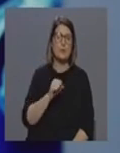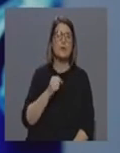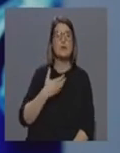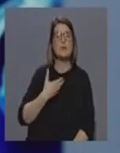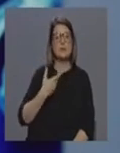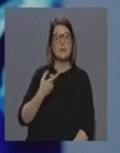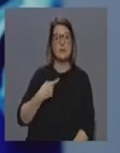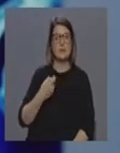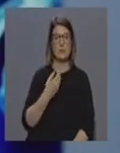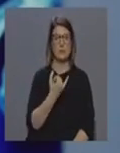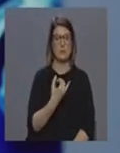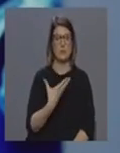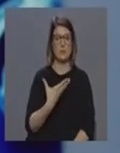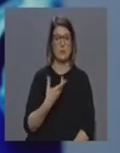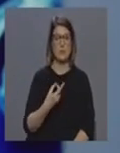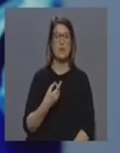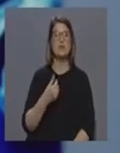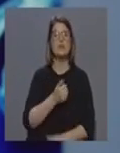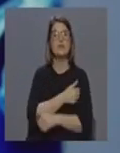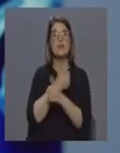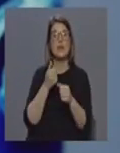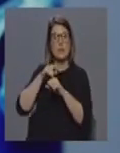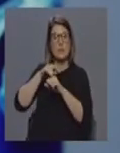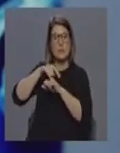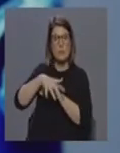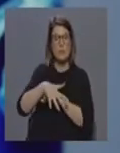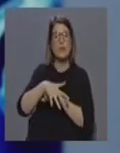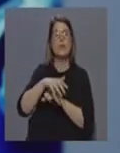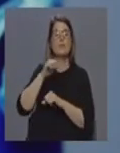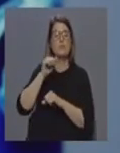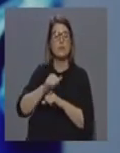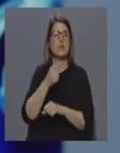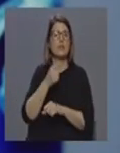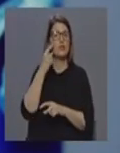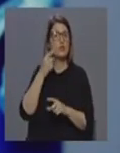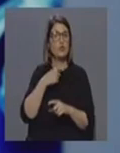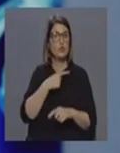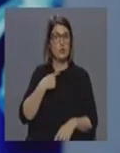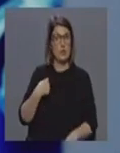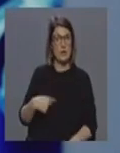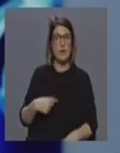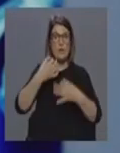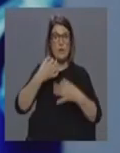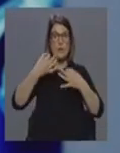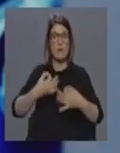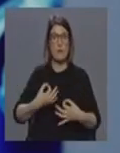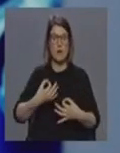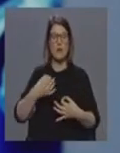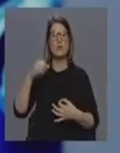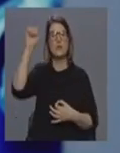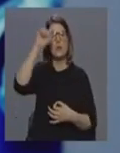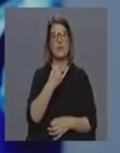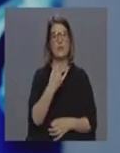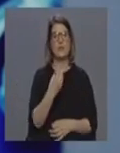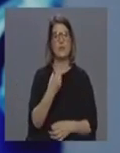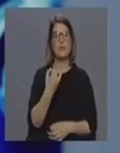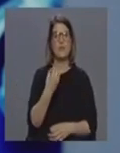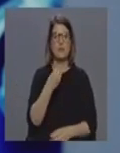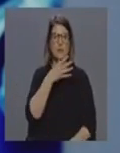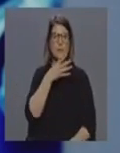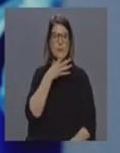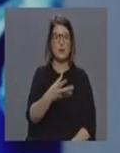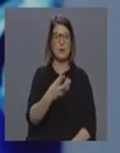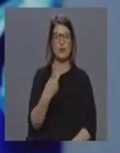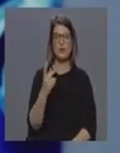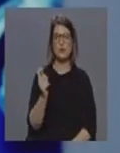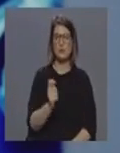de 2019 na cidade do ano, na província do bem, na China, foi comunicado formalmente em janeiro de 2020, e, portanto, temos dois meses